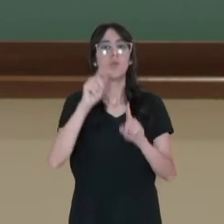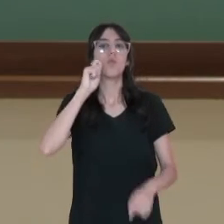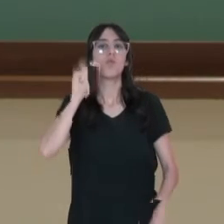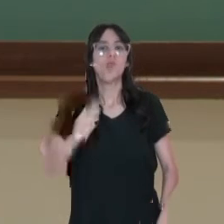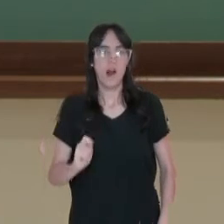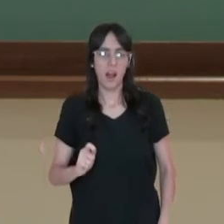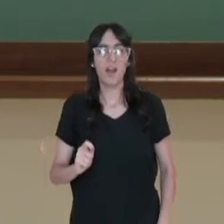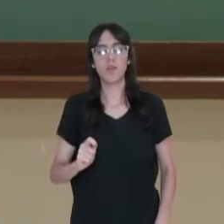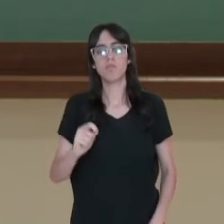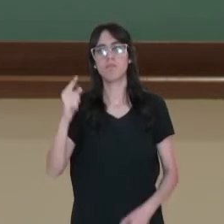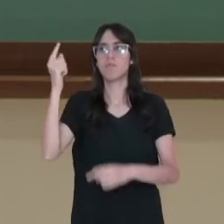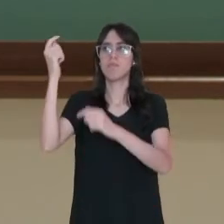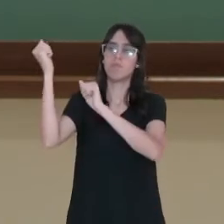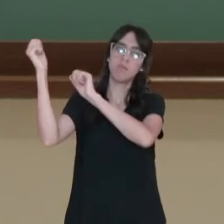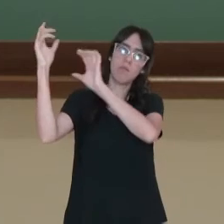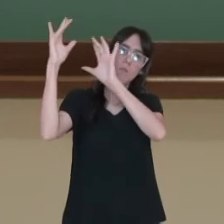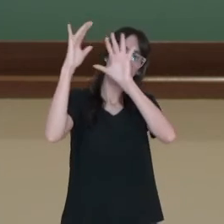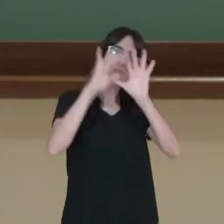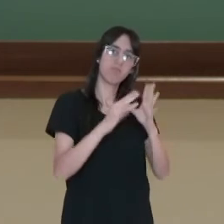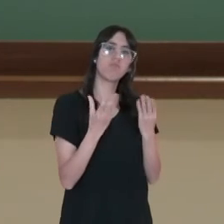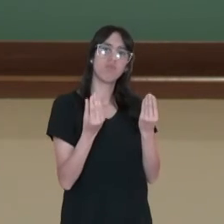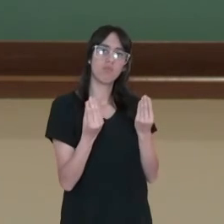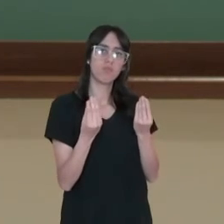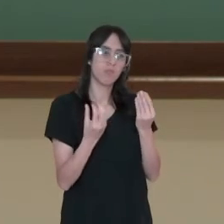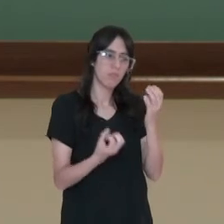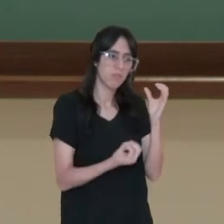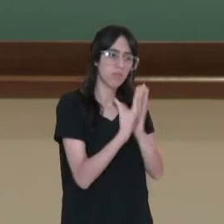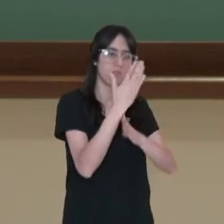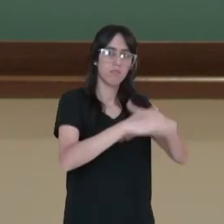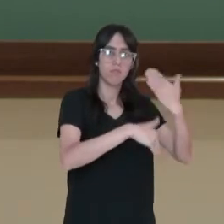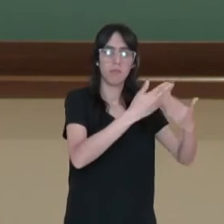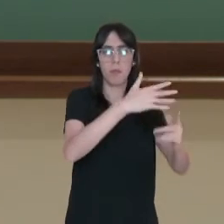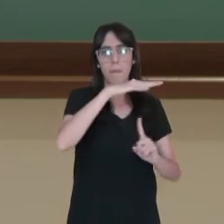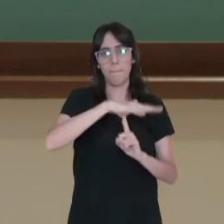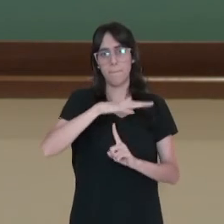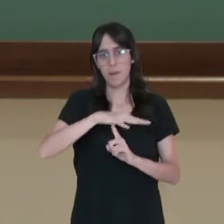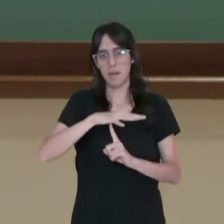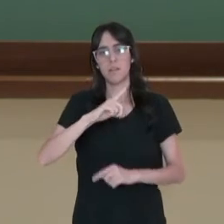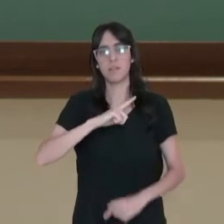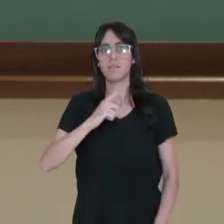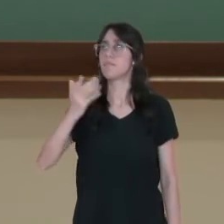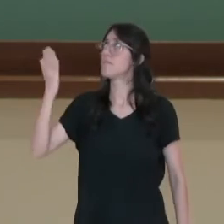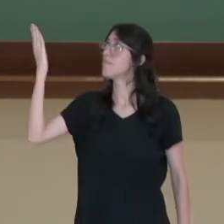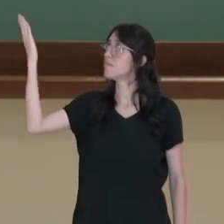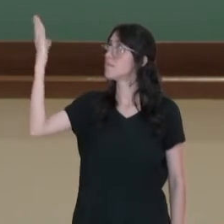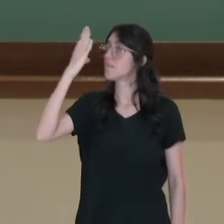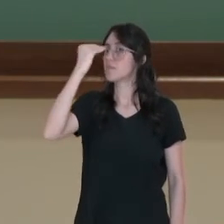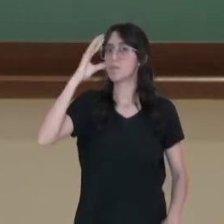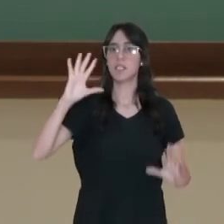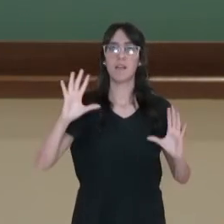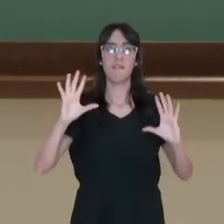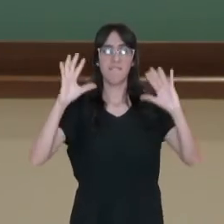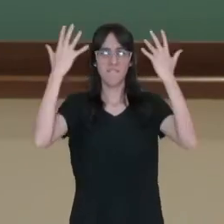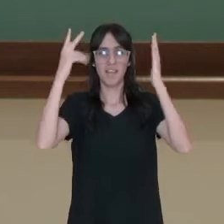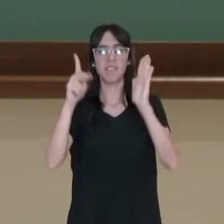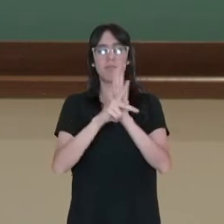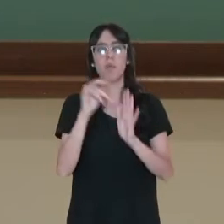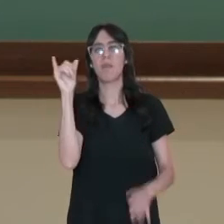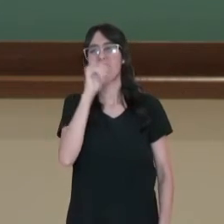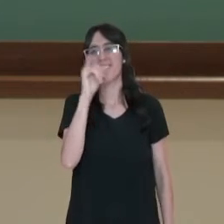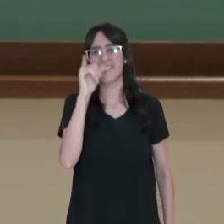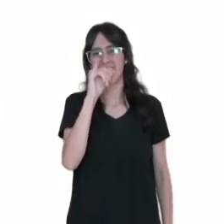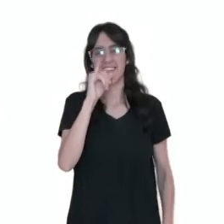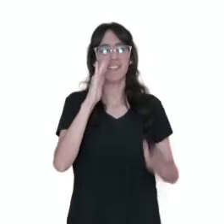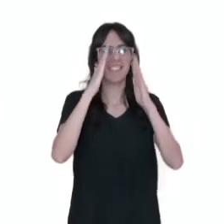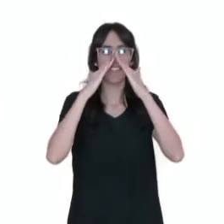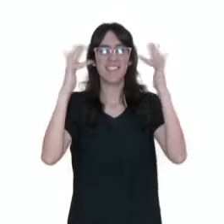ajudaram a formar esse povo paranaense. Destaques aí nas duas imagens, tanto para a festa da colônia italiana em Santa